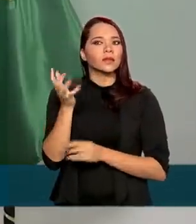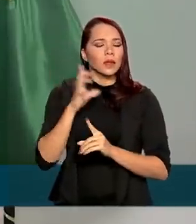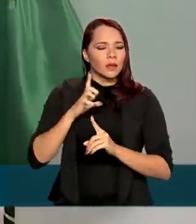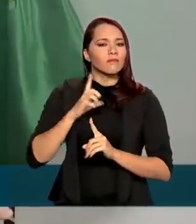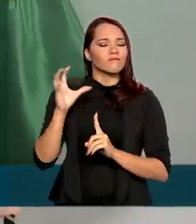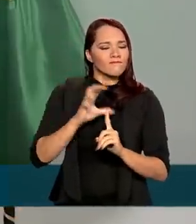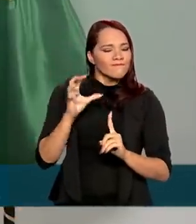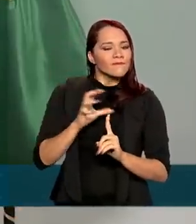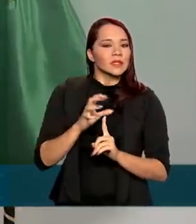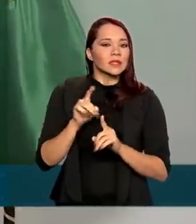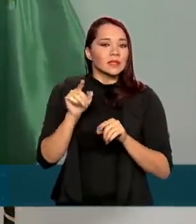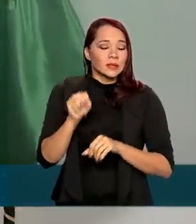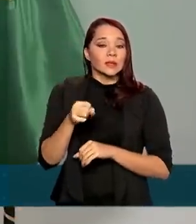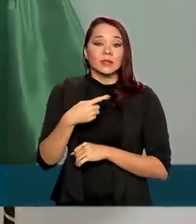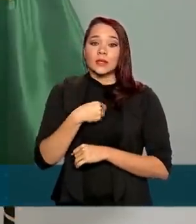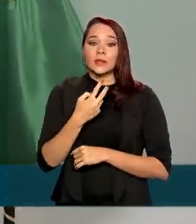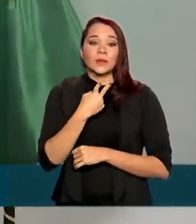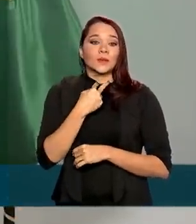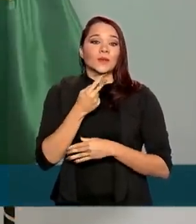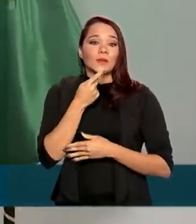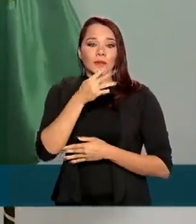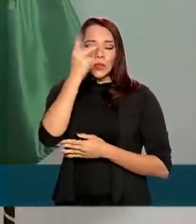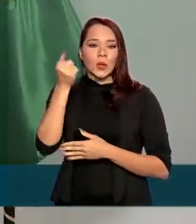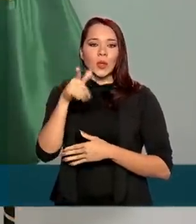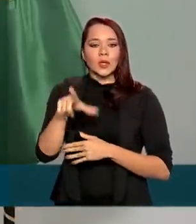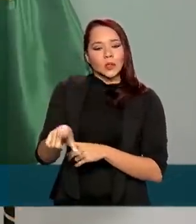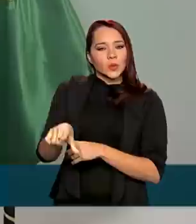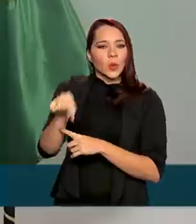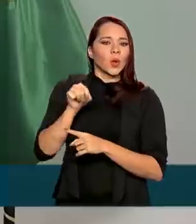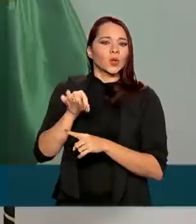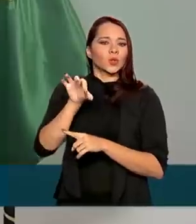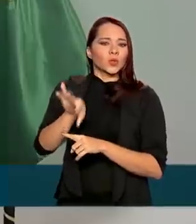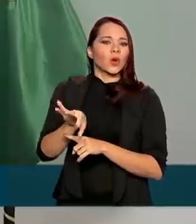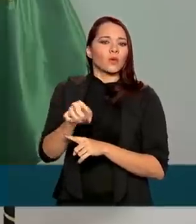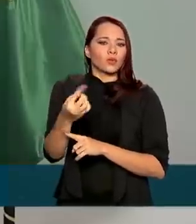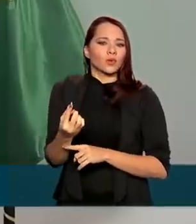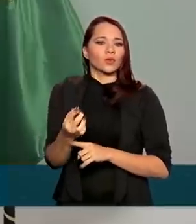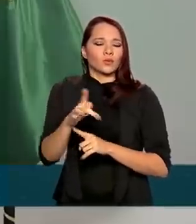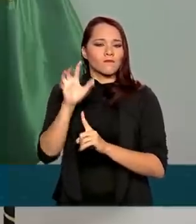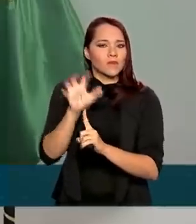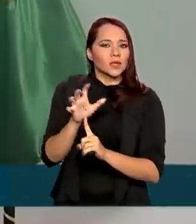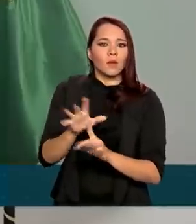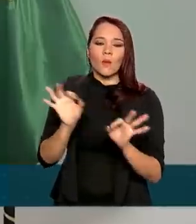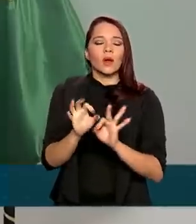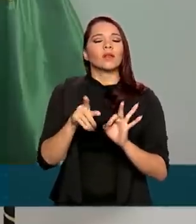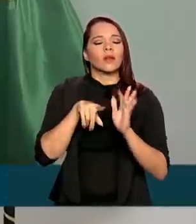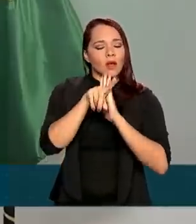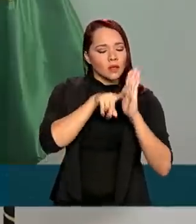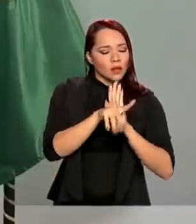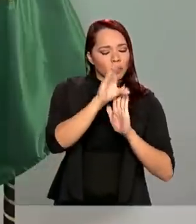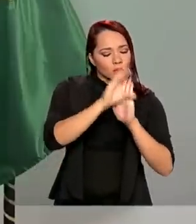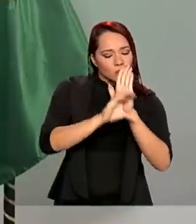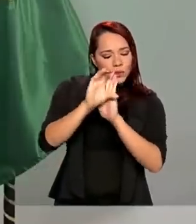não posso botar as pessoas por indicações, por pressão. A gente analisa o currículo de todo mundo.